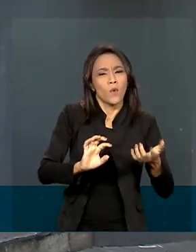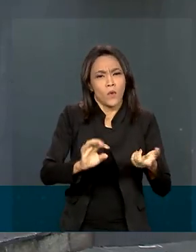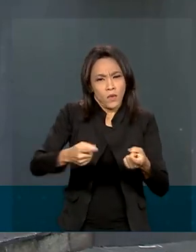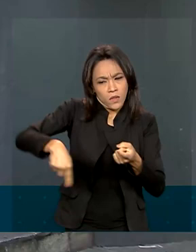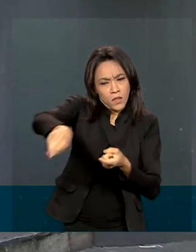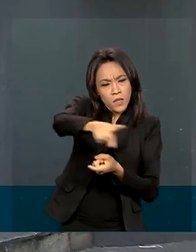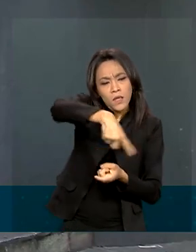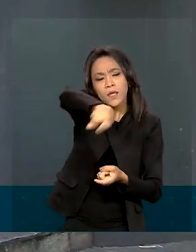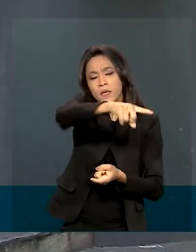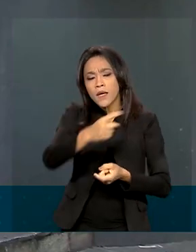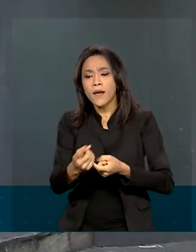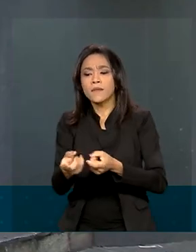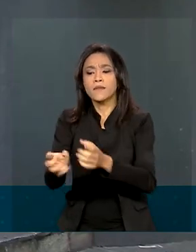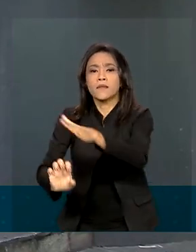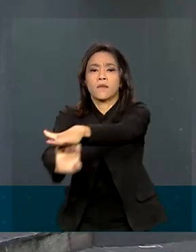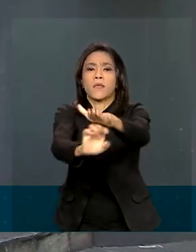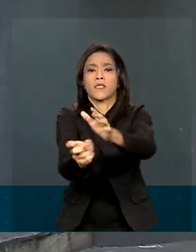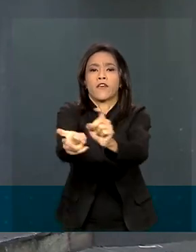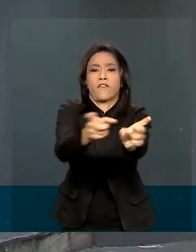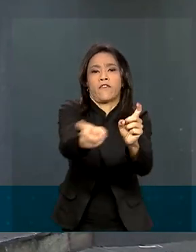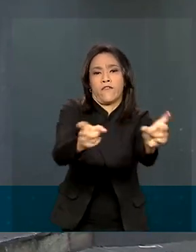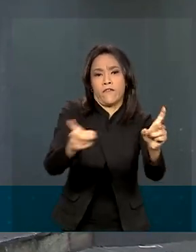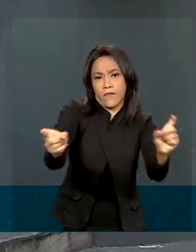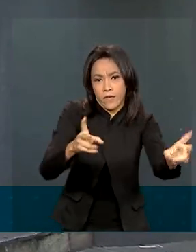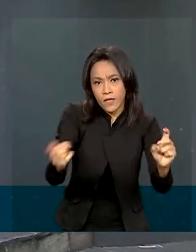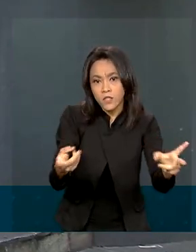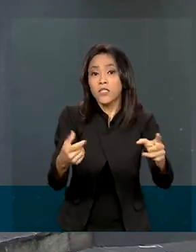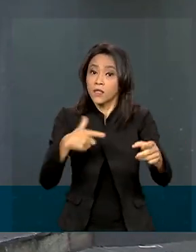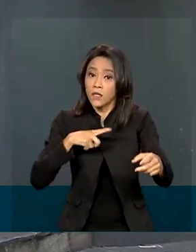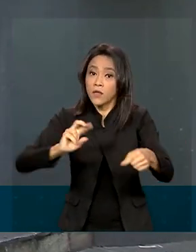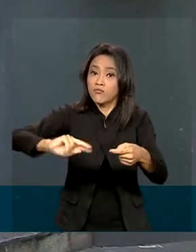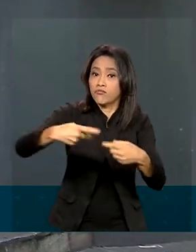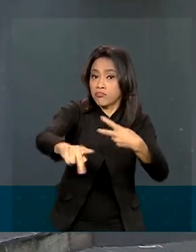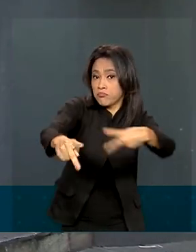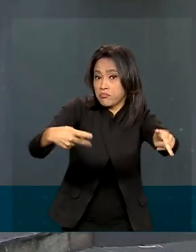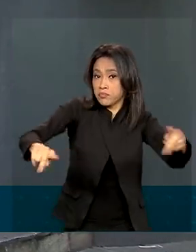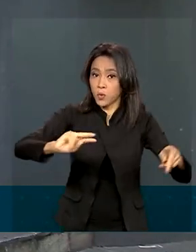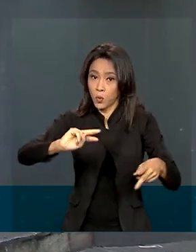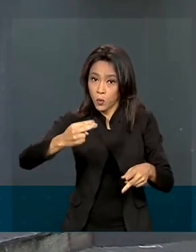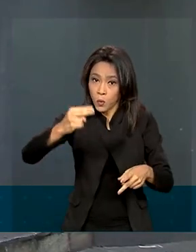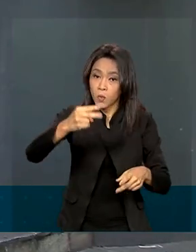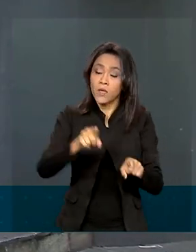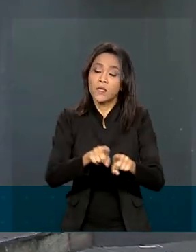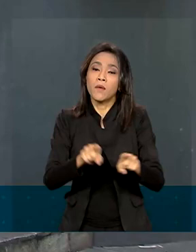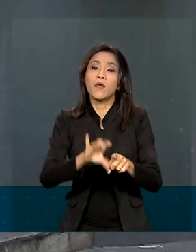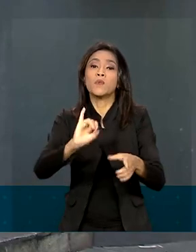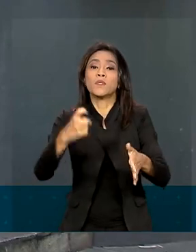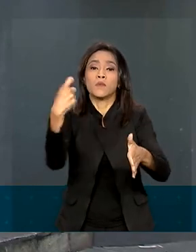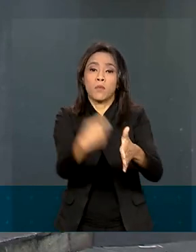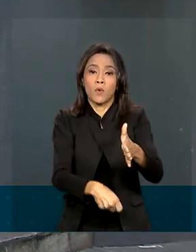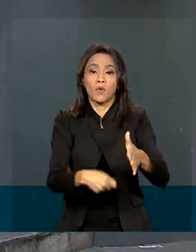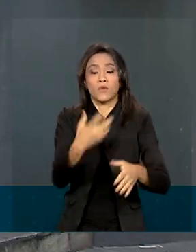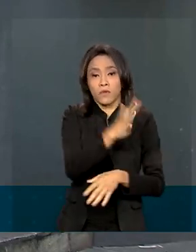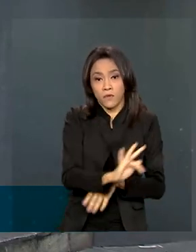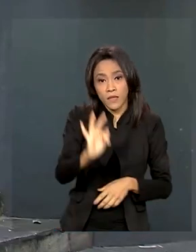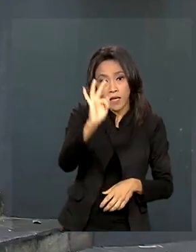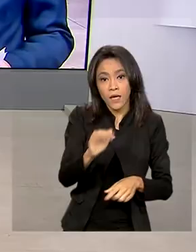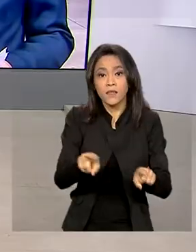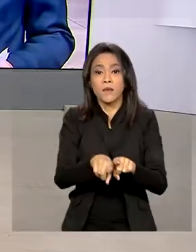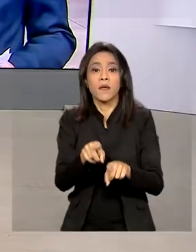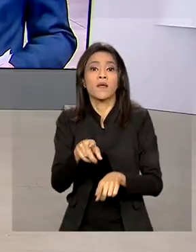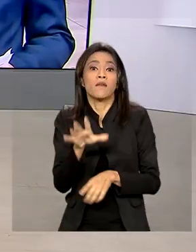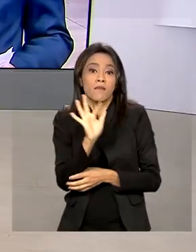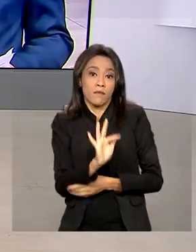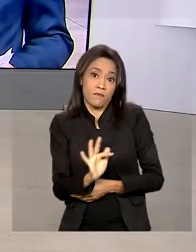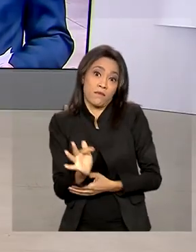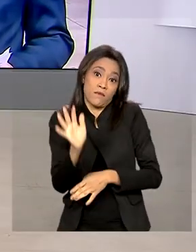postos de revenda. Depois dessa fase, somam-se ainda os valores dos tributos federais e estaduais. Eu volto com você, Renata. Tá